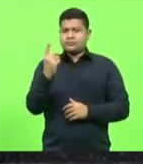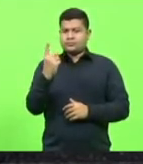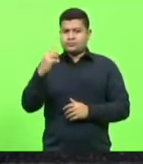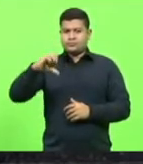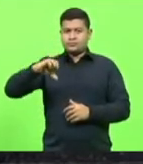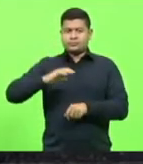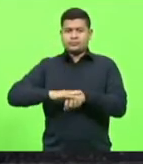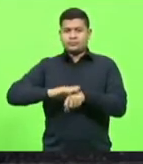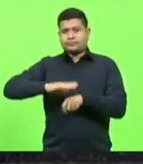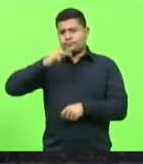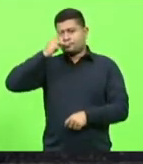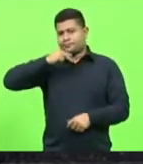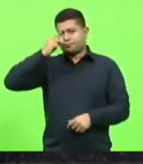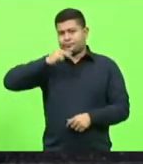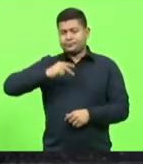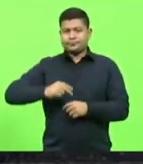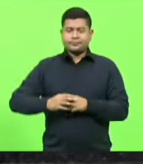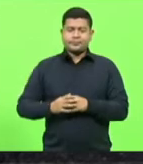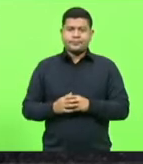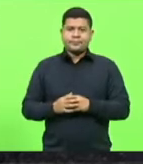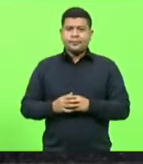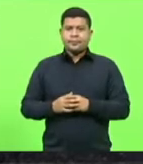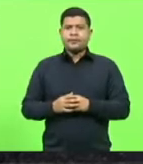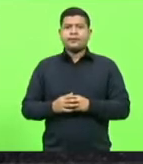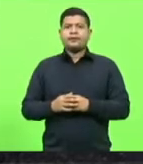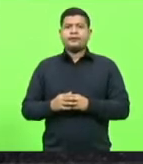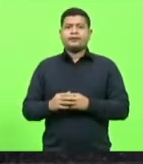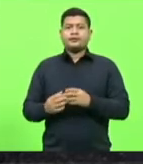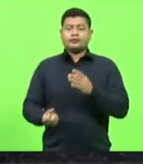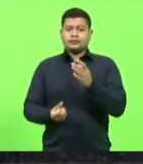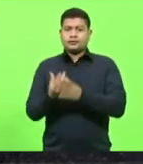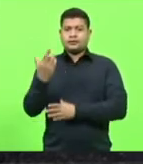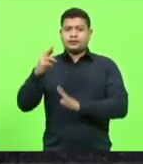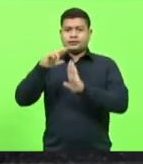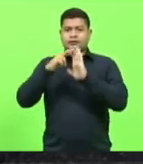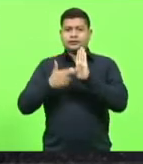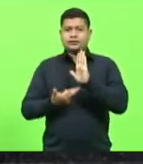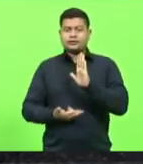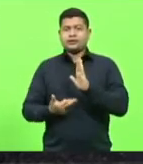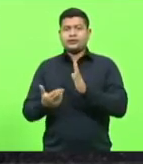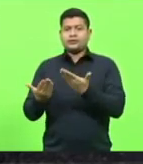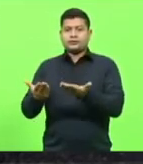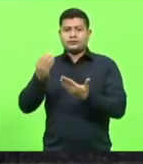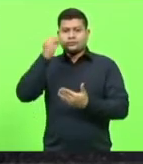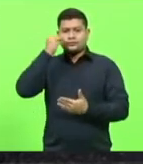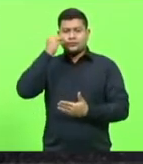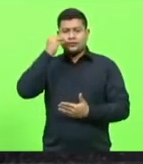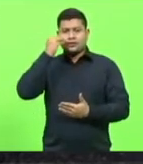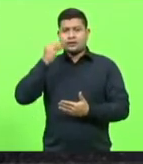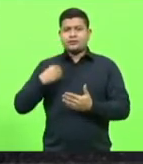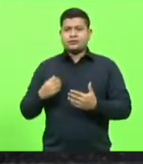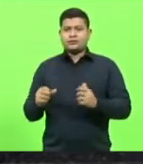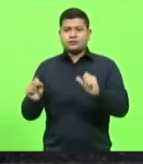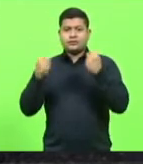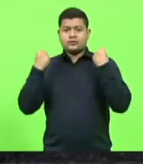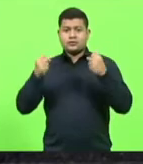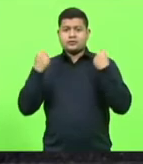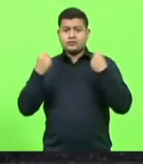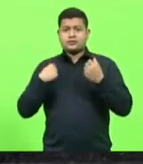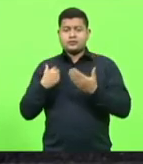Kennedy Nunes. Regula a realização de testes de aptidão física por